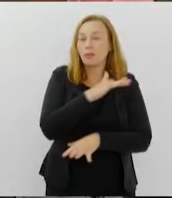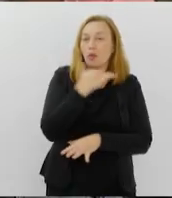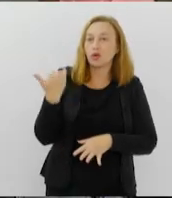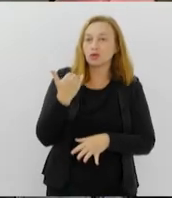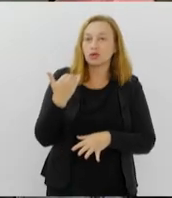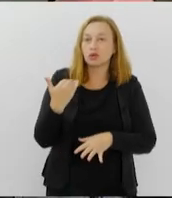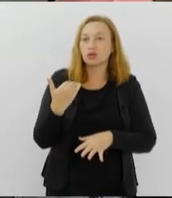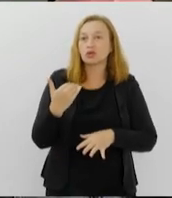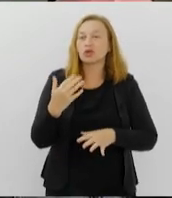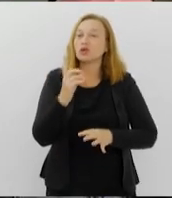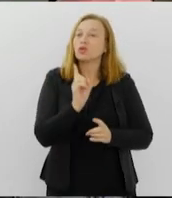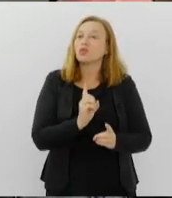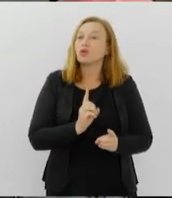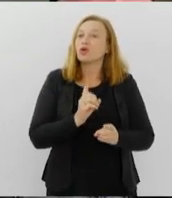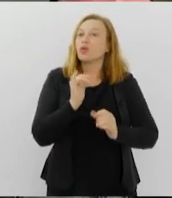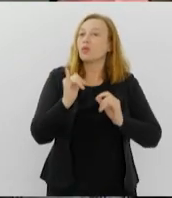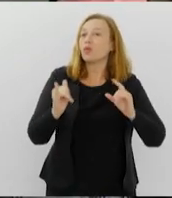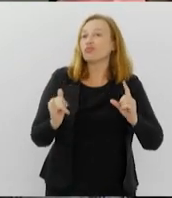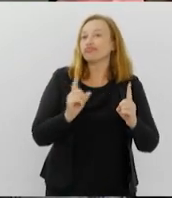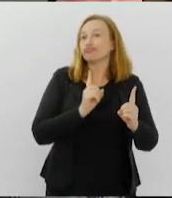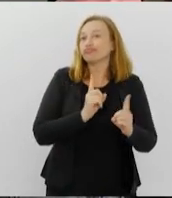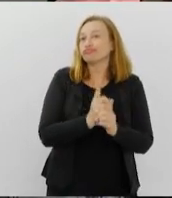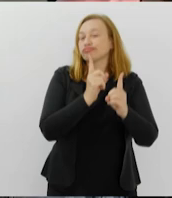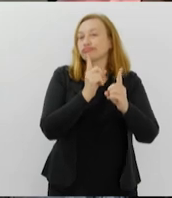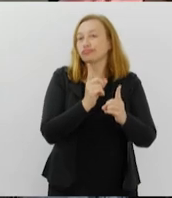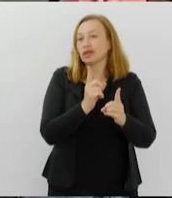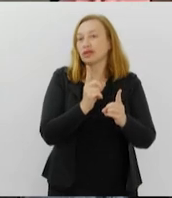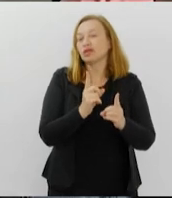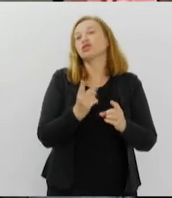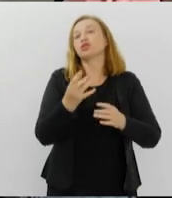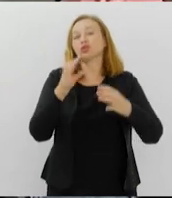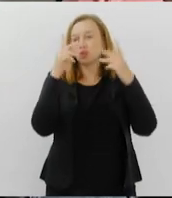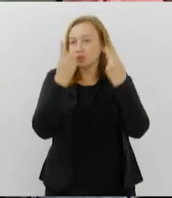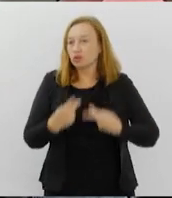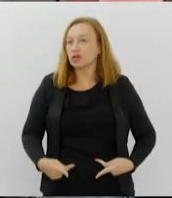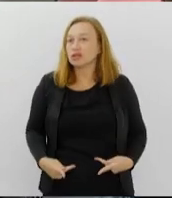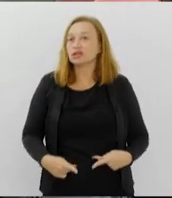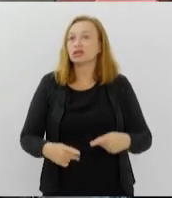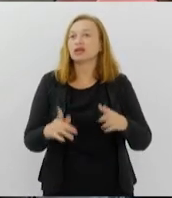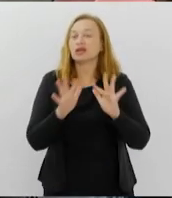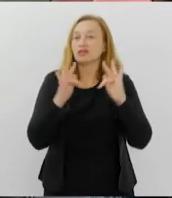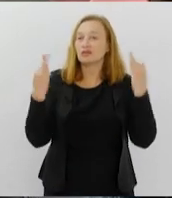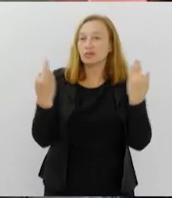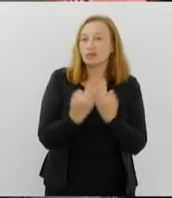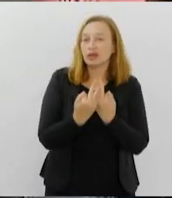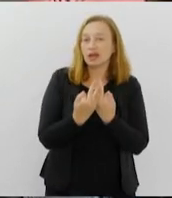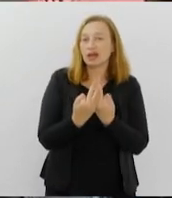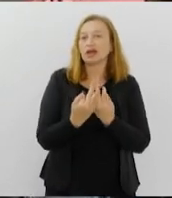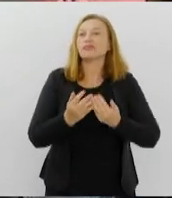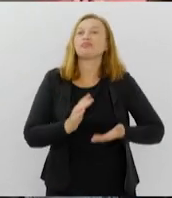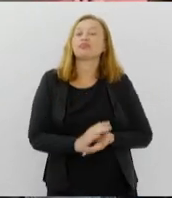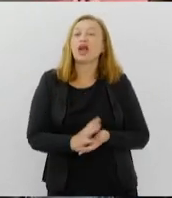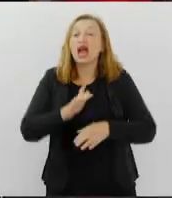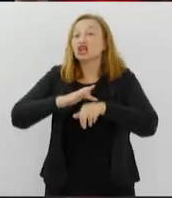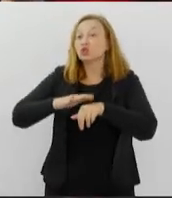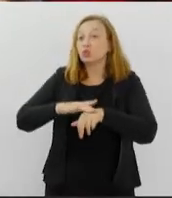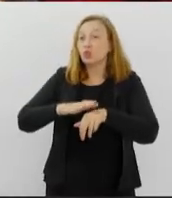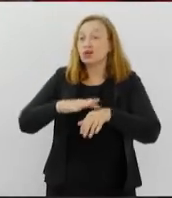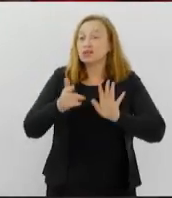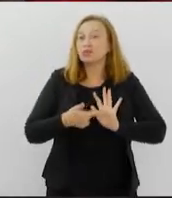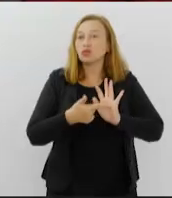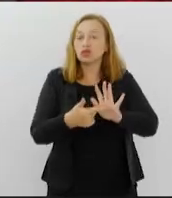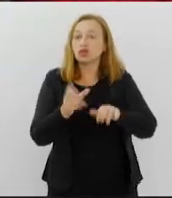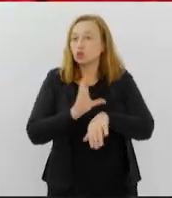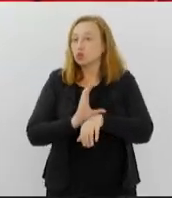atendimento mais eficiente e humanizado de pacientes e familiares. Entre as doenças apresentadas no